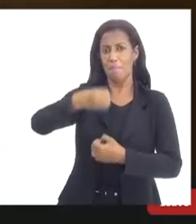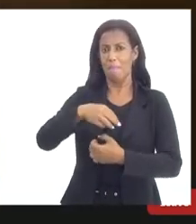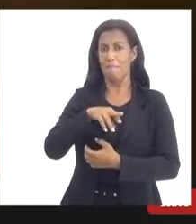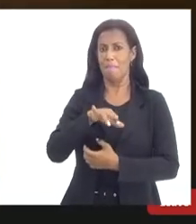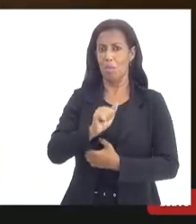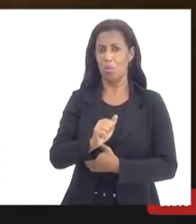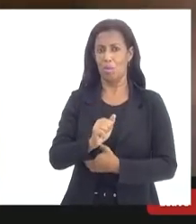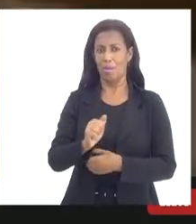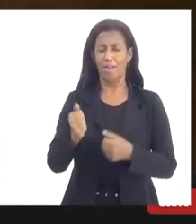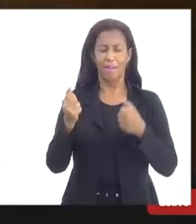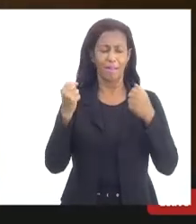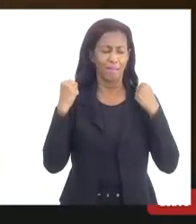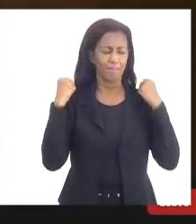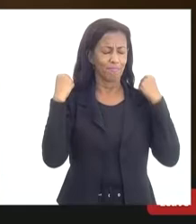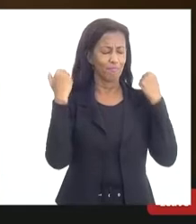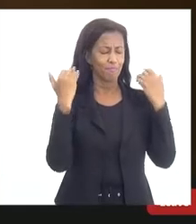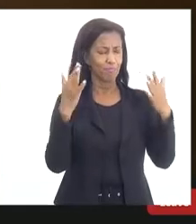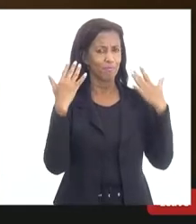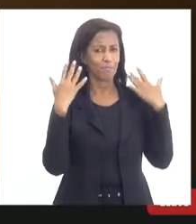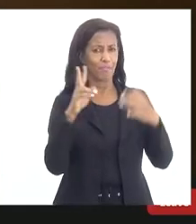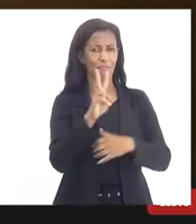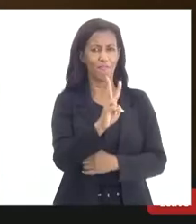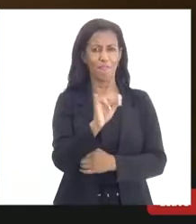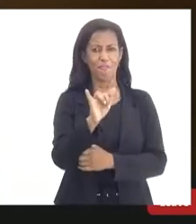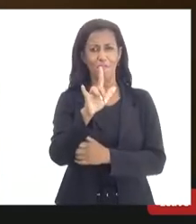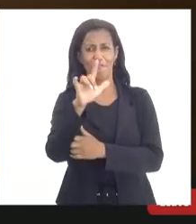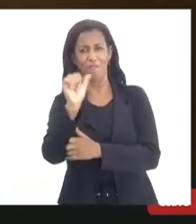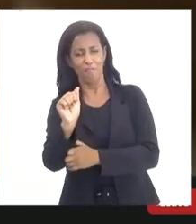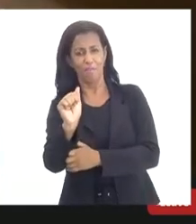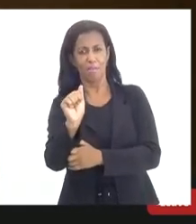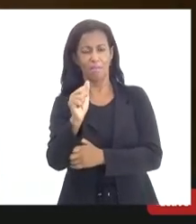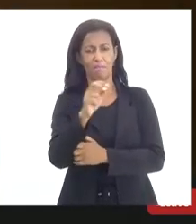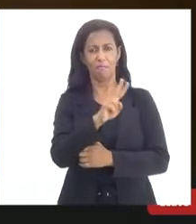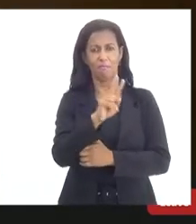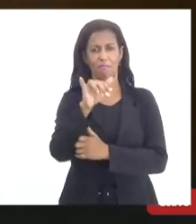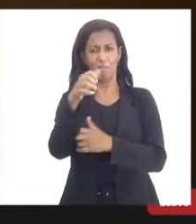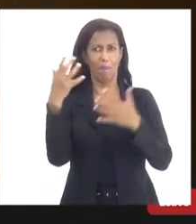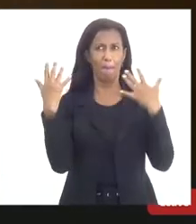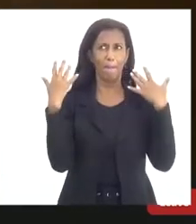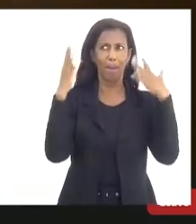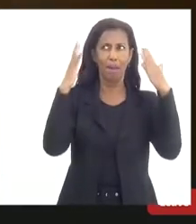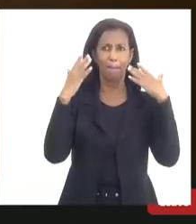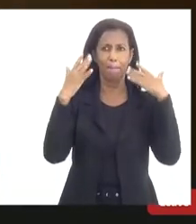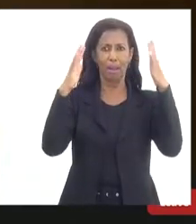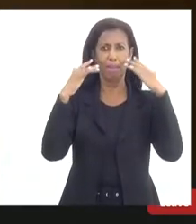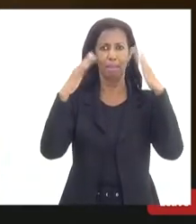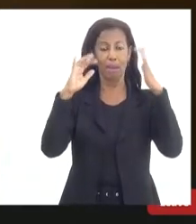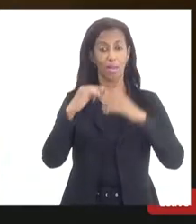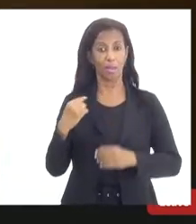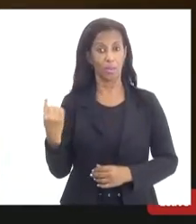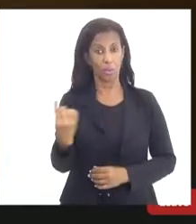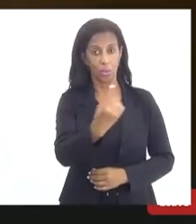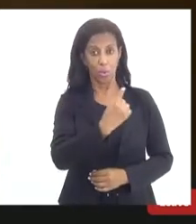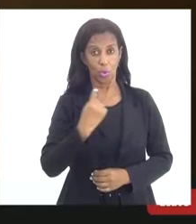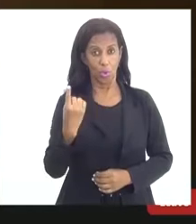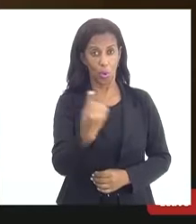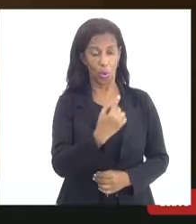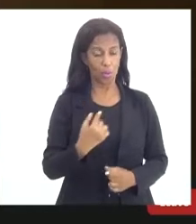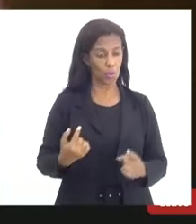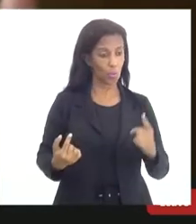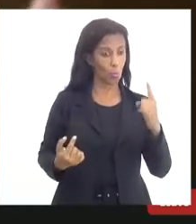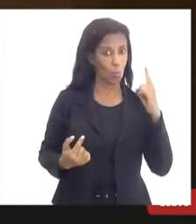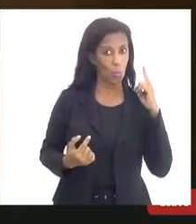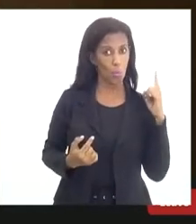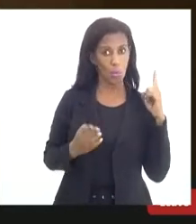redome e sabem por que viva o redome nós somos o único banco público